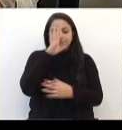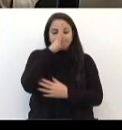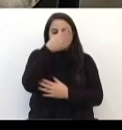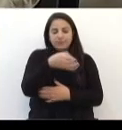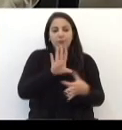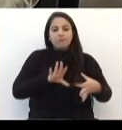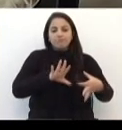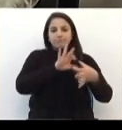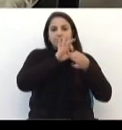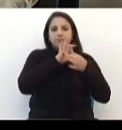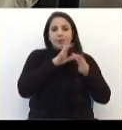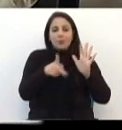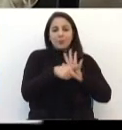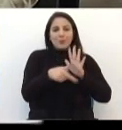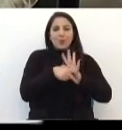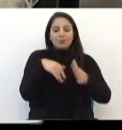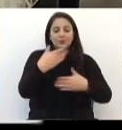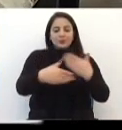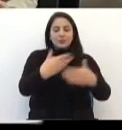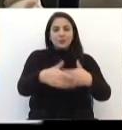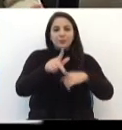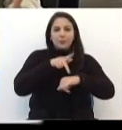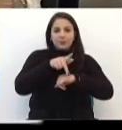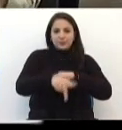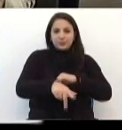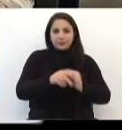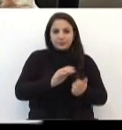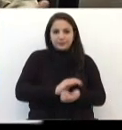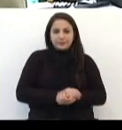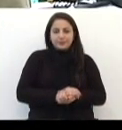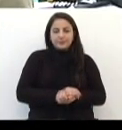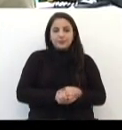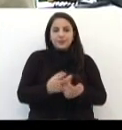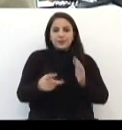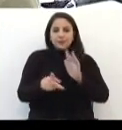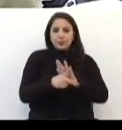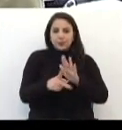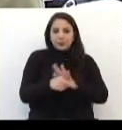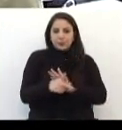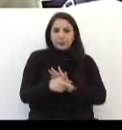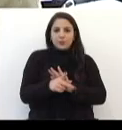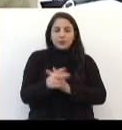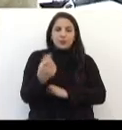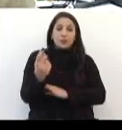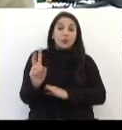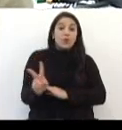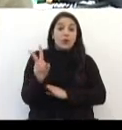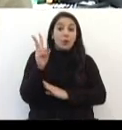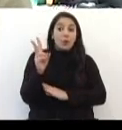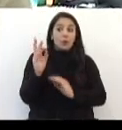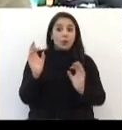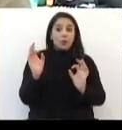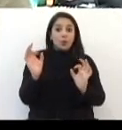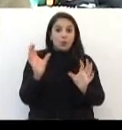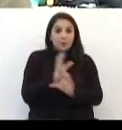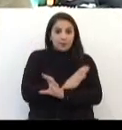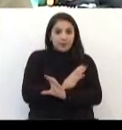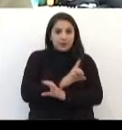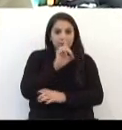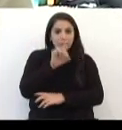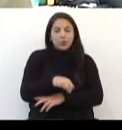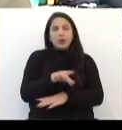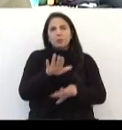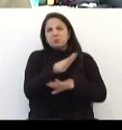diretamente ligada ao desenvolvimento de passo fundo. A receita total estimada para o próximo ano